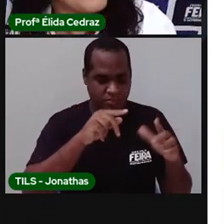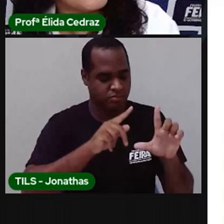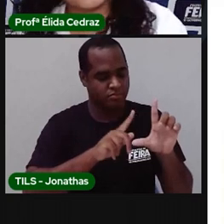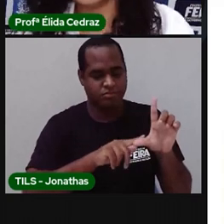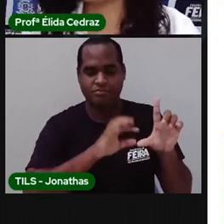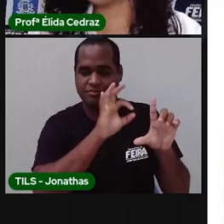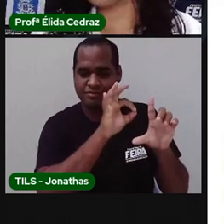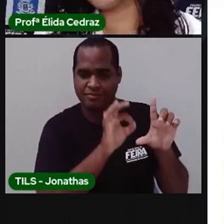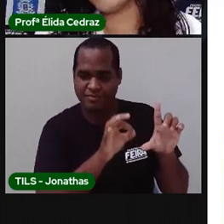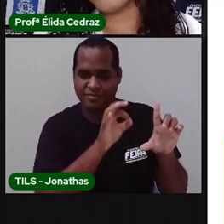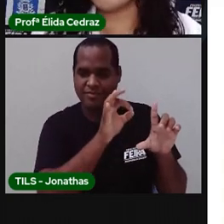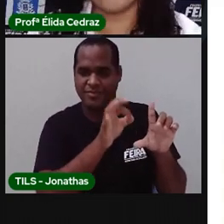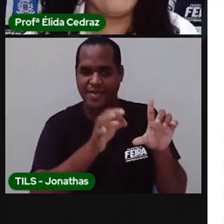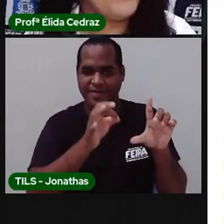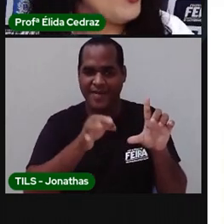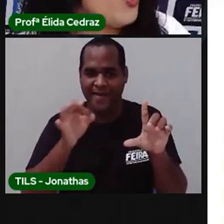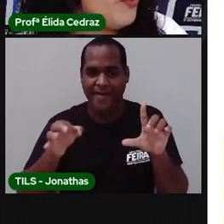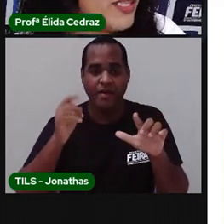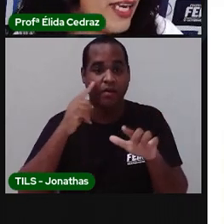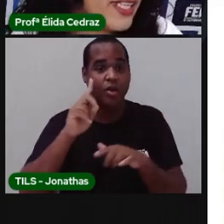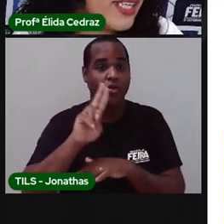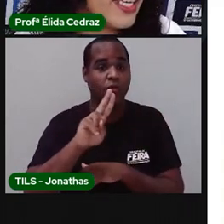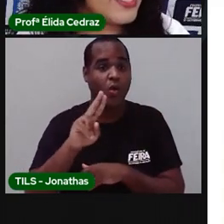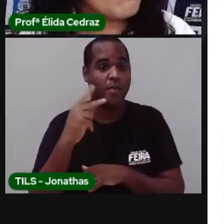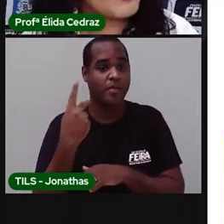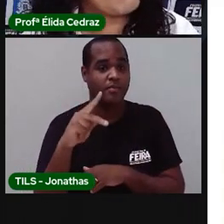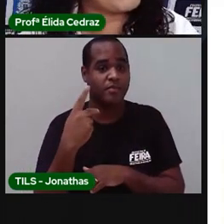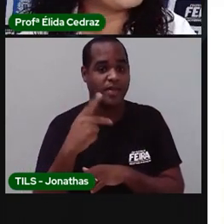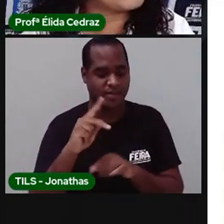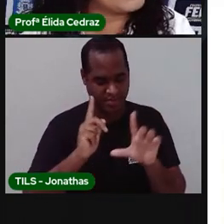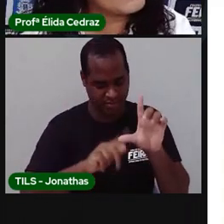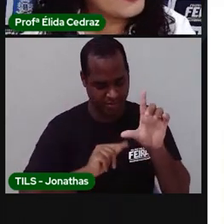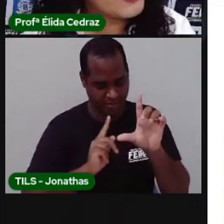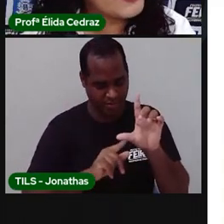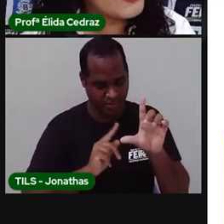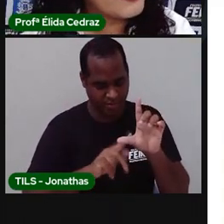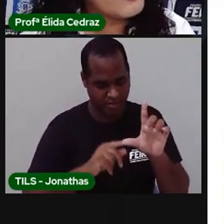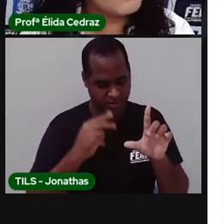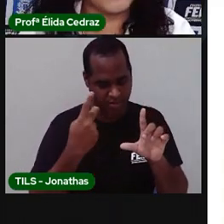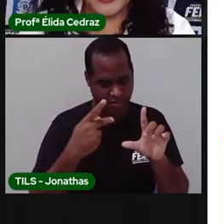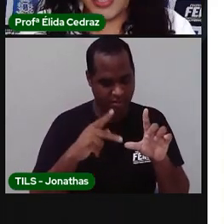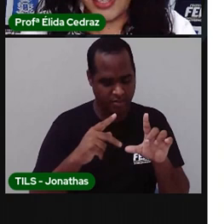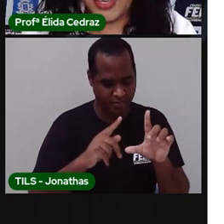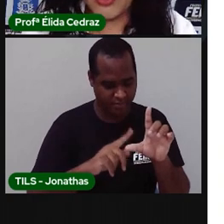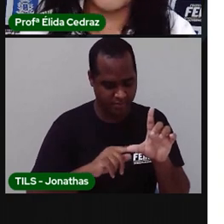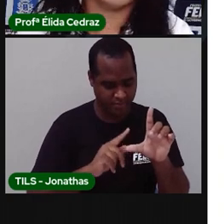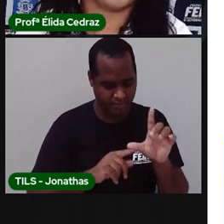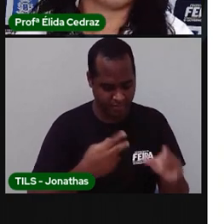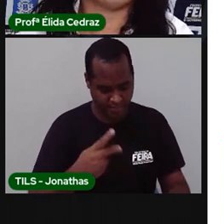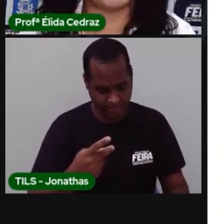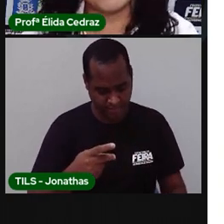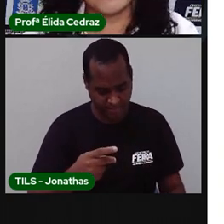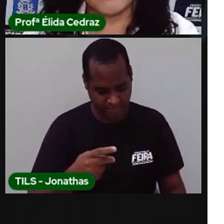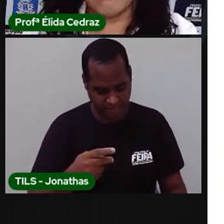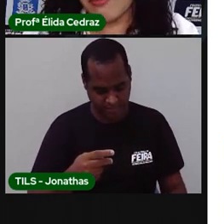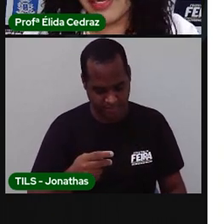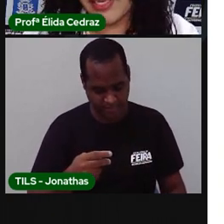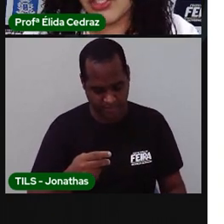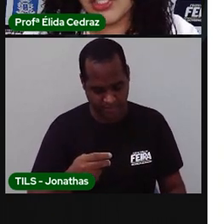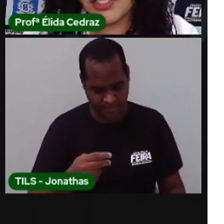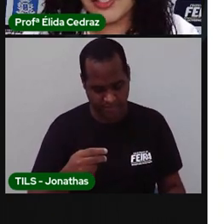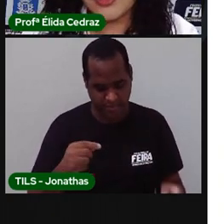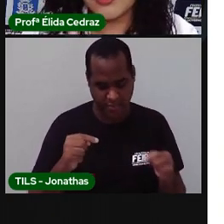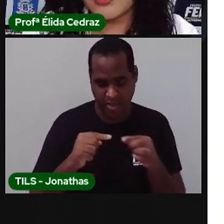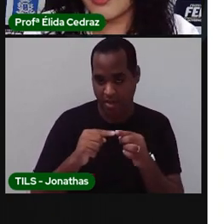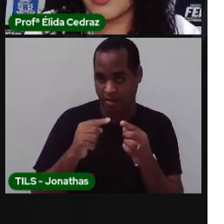letrinhas. Se você lembra o nome da letrinha que vai aparecer na tela. Entendeu? A PRO vai tirar uma